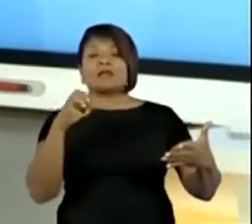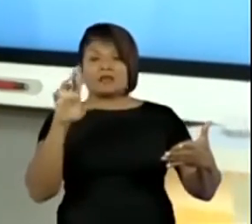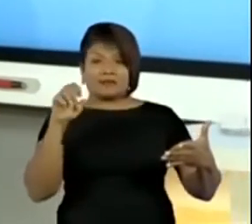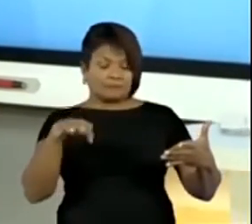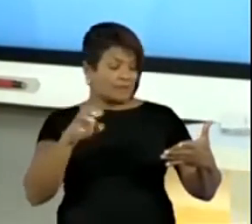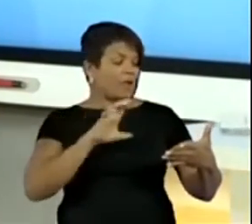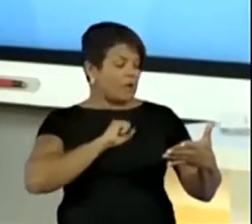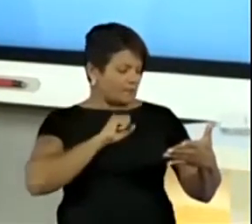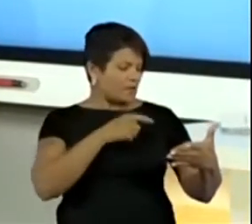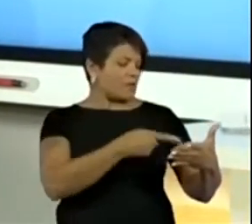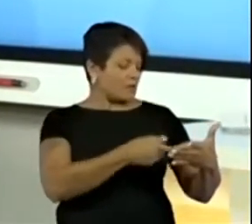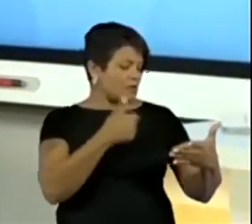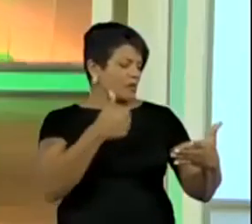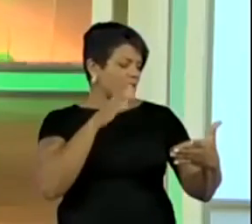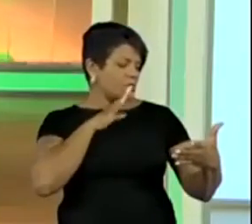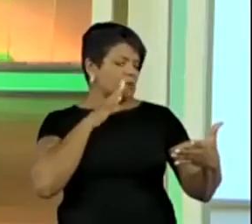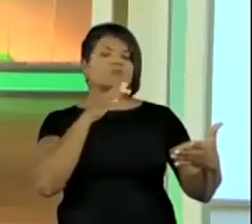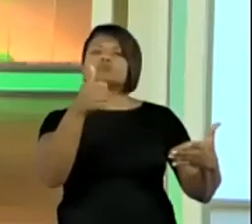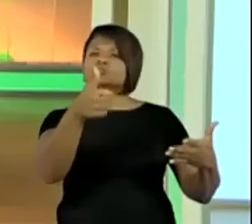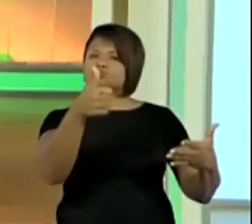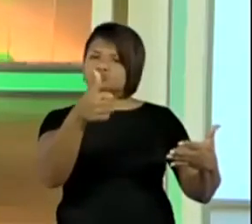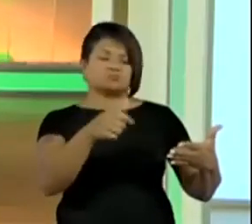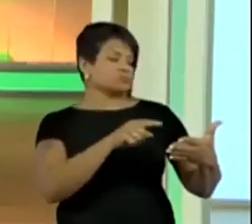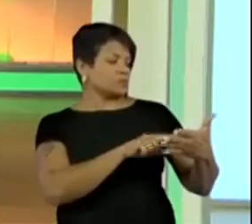Muito legal. Isso, Guilherme.